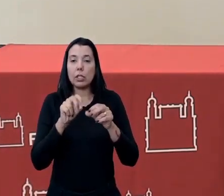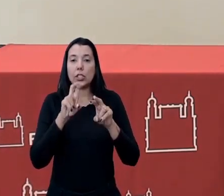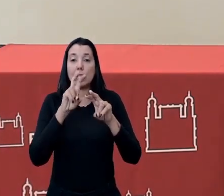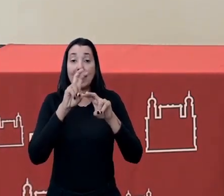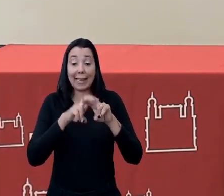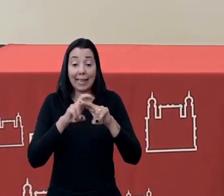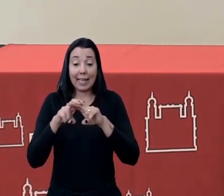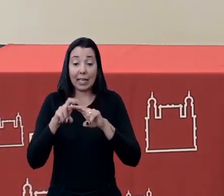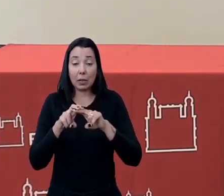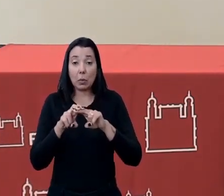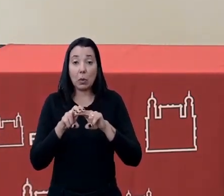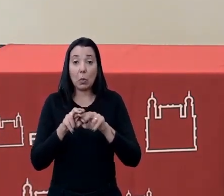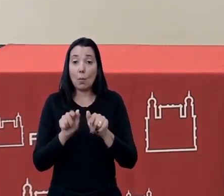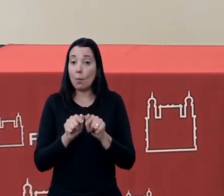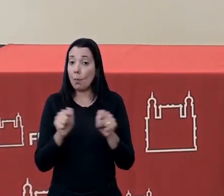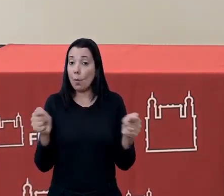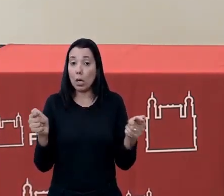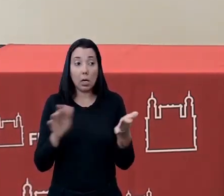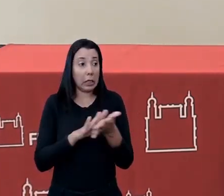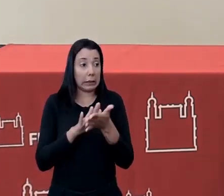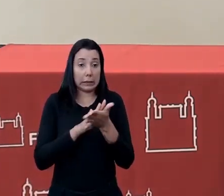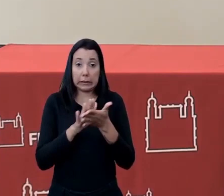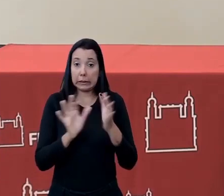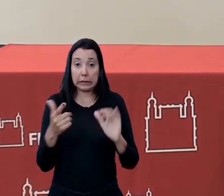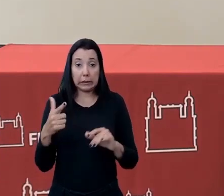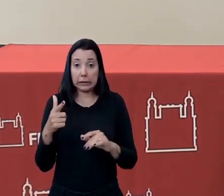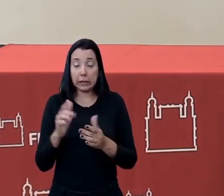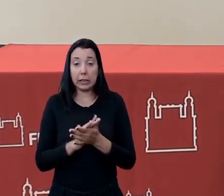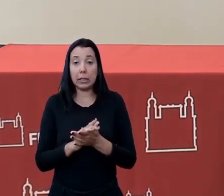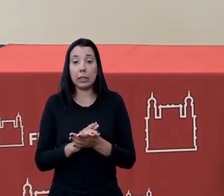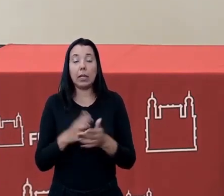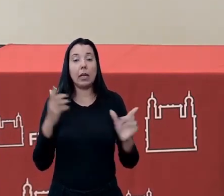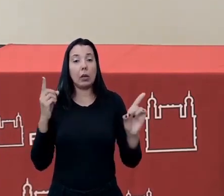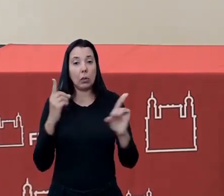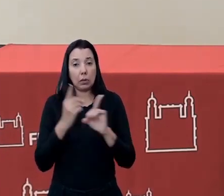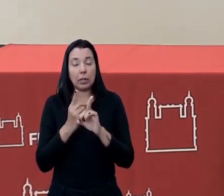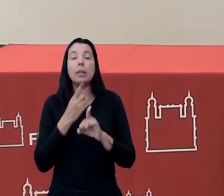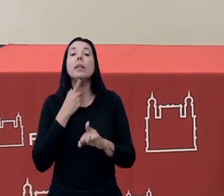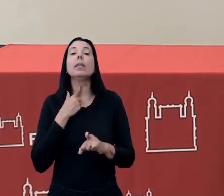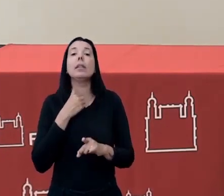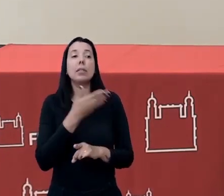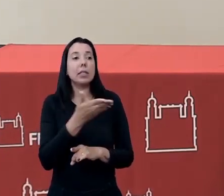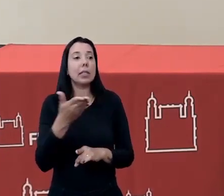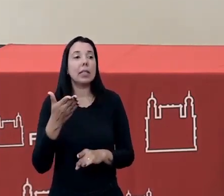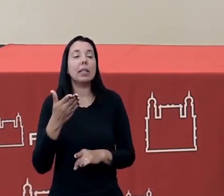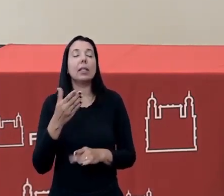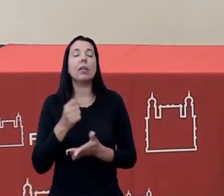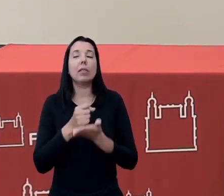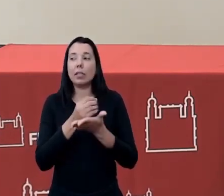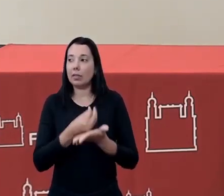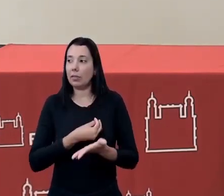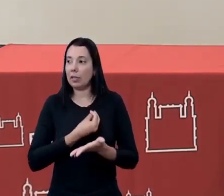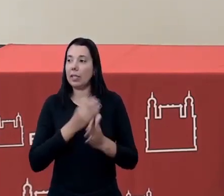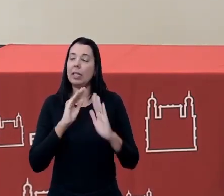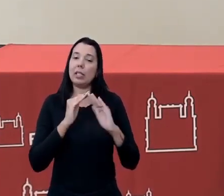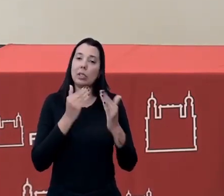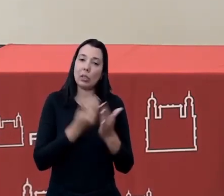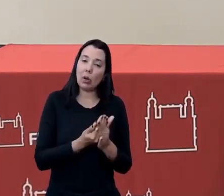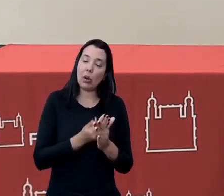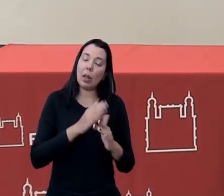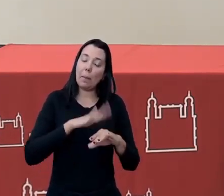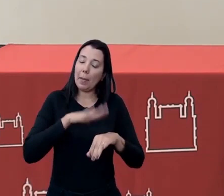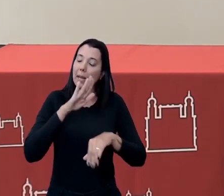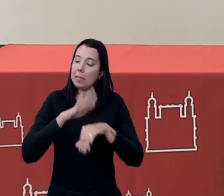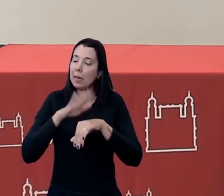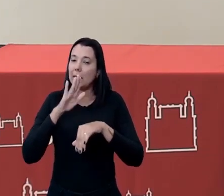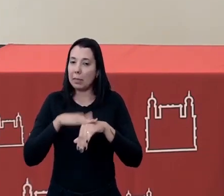vazias mas que o nosso desejo é encontrar vocês aqui dando vida à escola cada vez